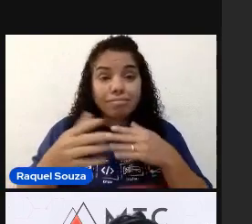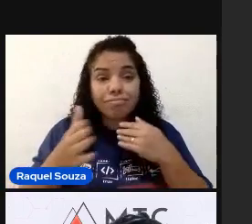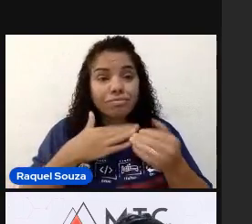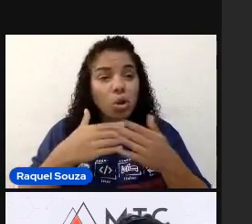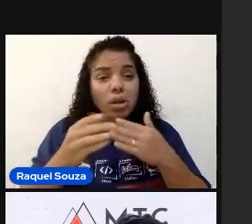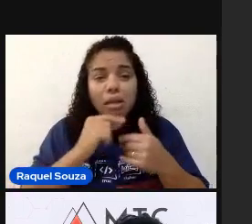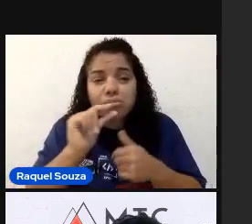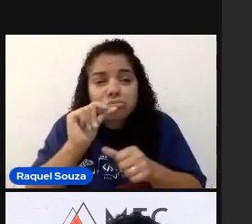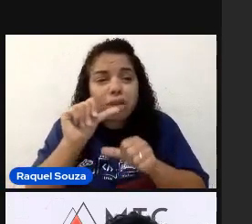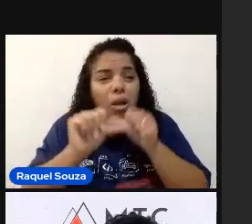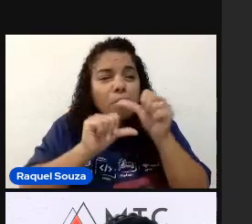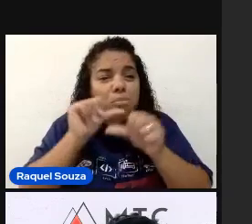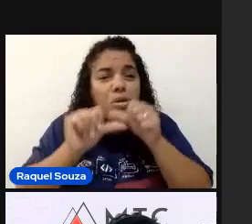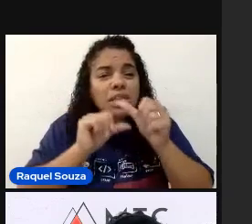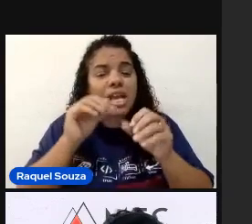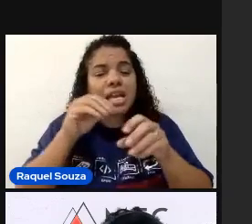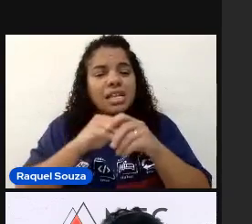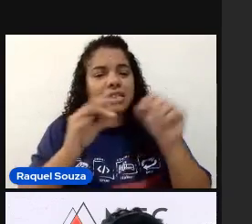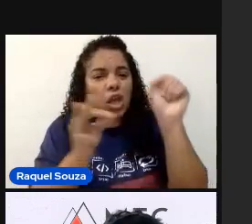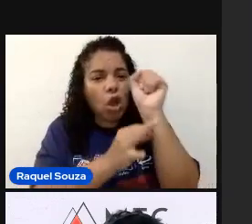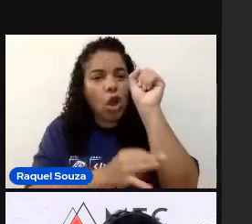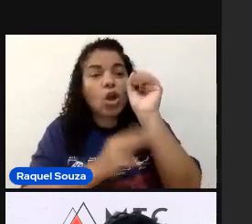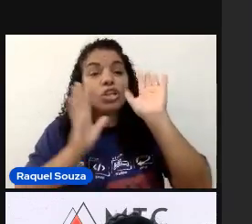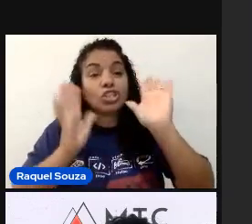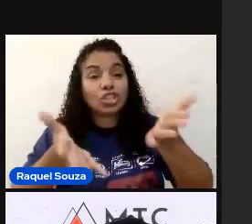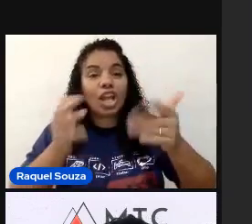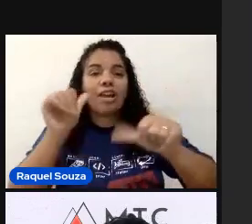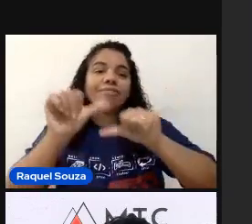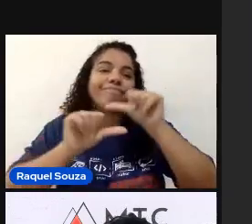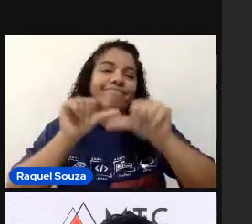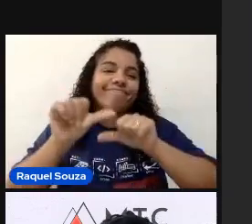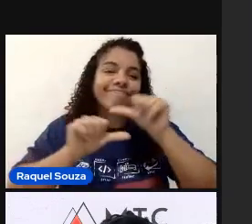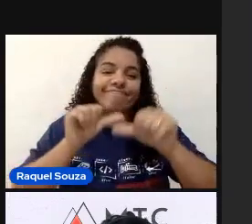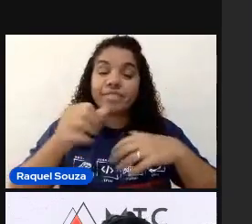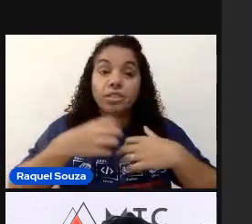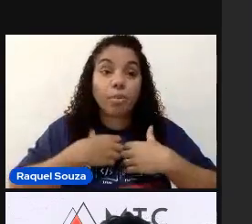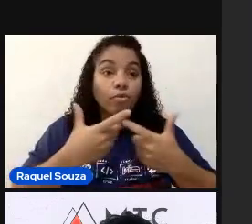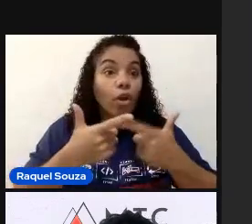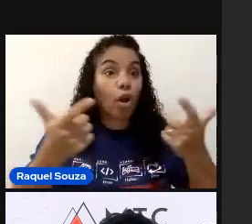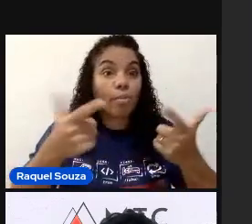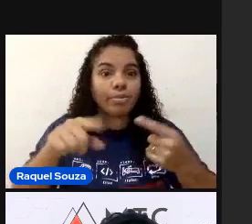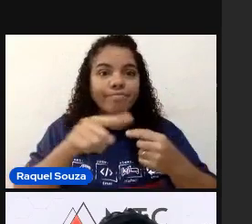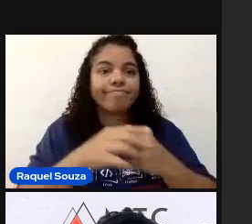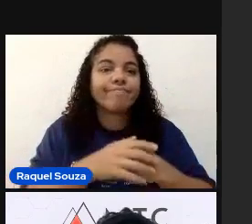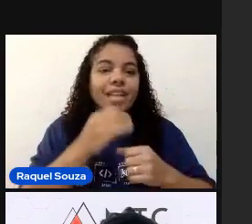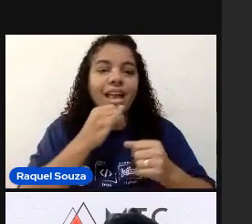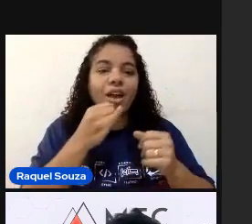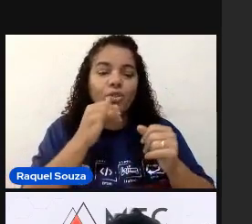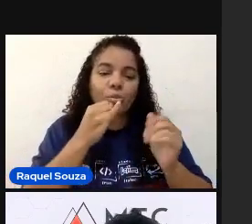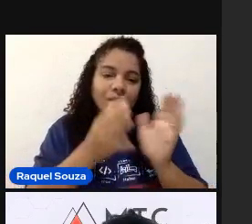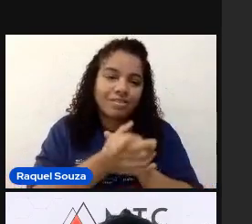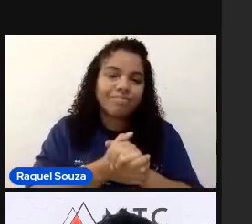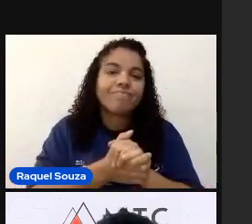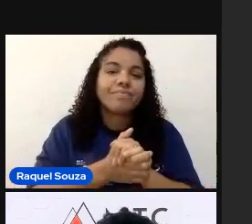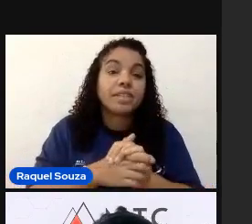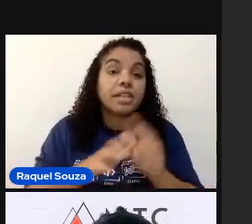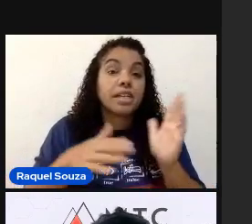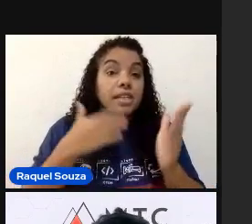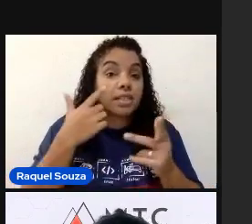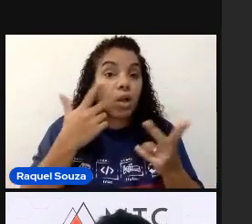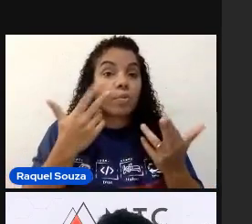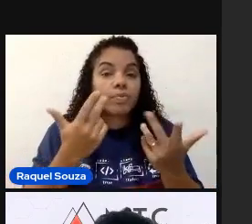mudança no seu código já vai alterar, assim... De uma maneira grande, a sua automação. Então, assim...